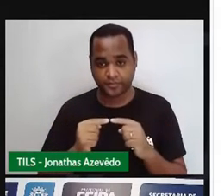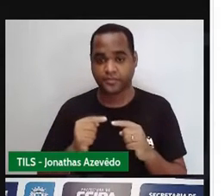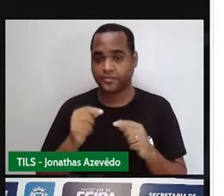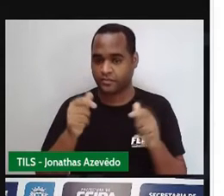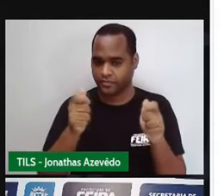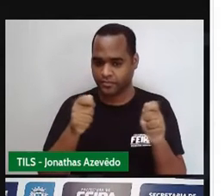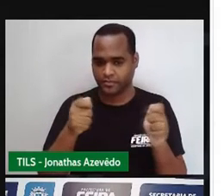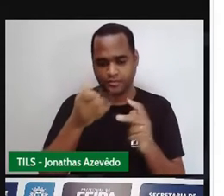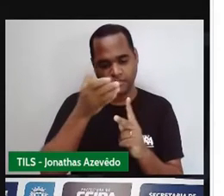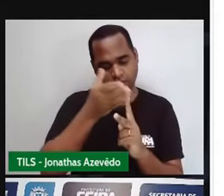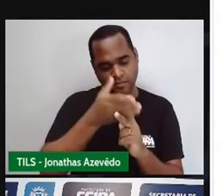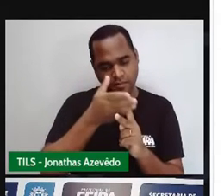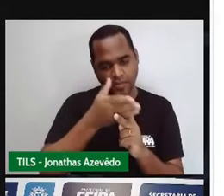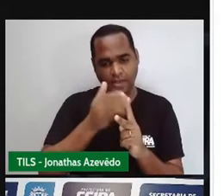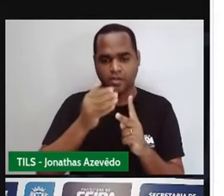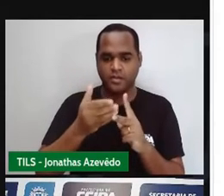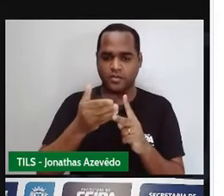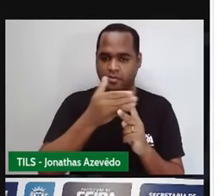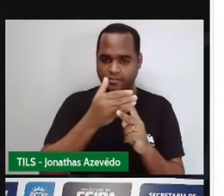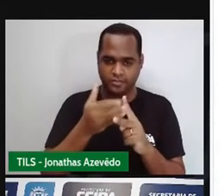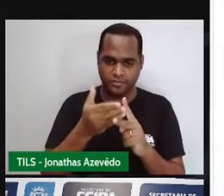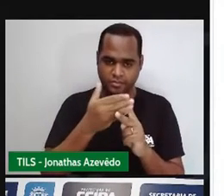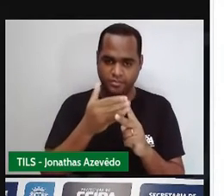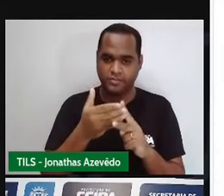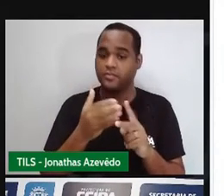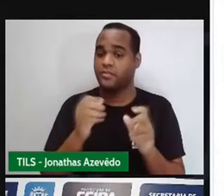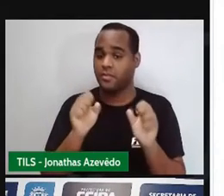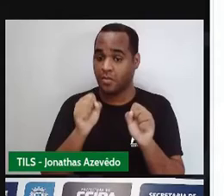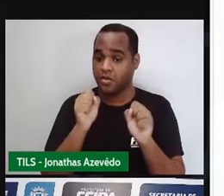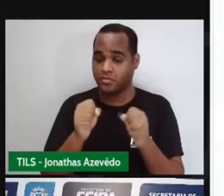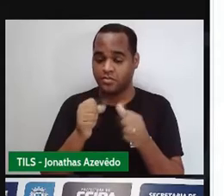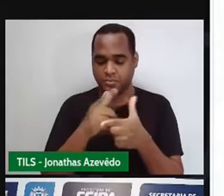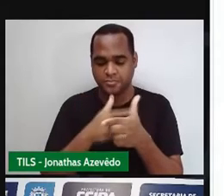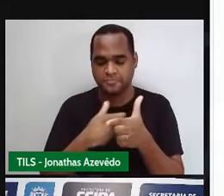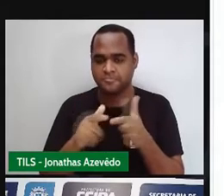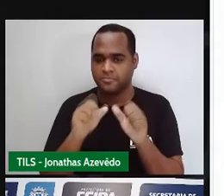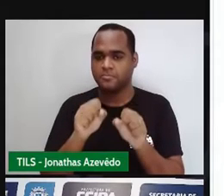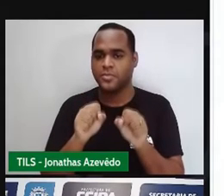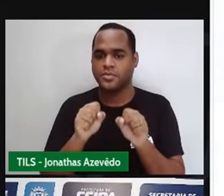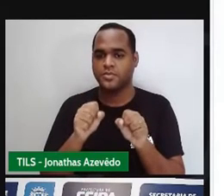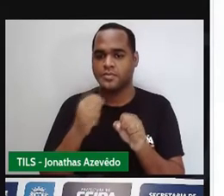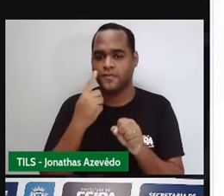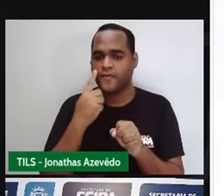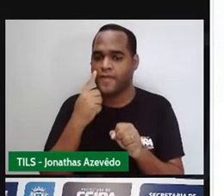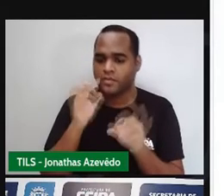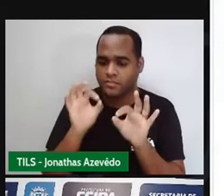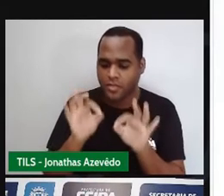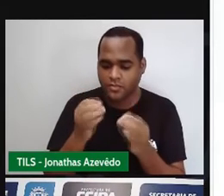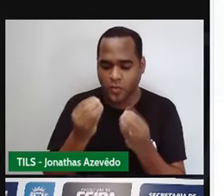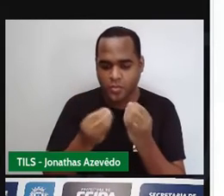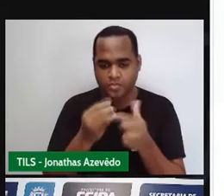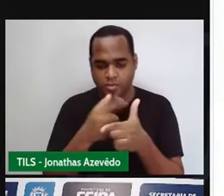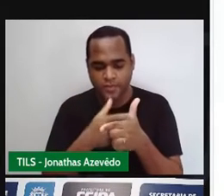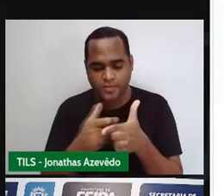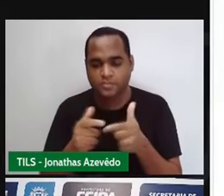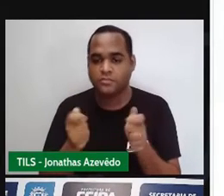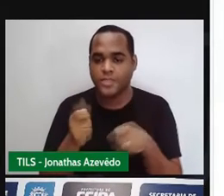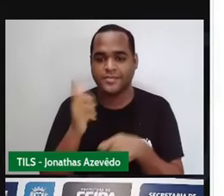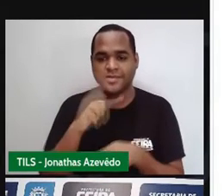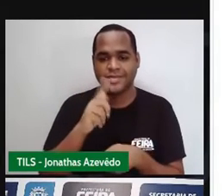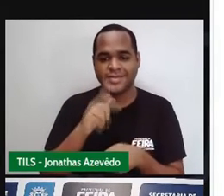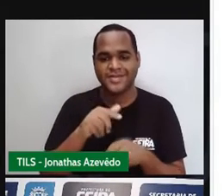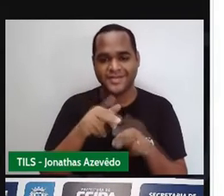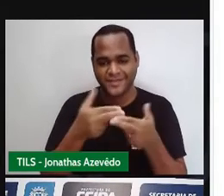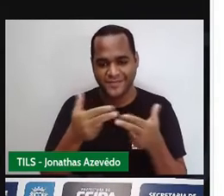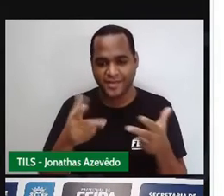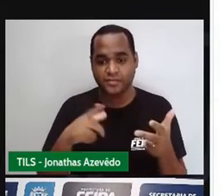dois triângulos. Percebe que ali dá pra gente fazer dois triângulos com aquela divisão ali no retângulo? Pois é, então é isso que a gente vai fazer,